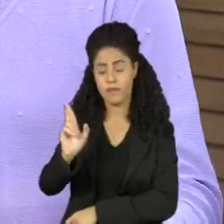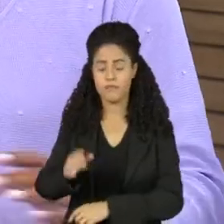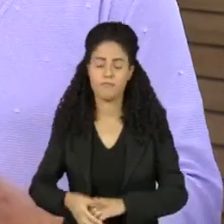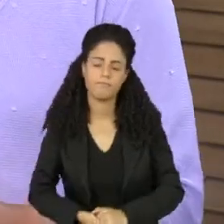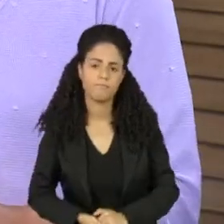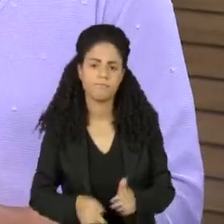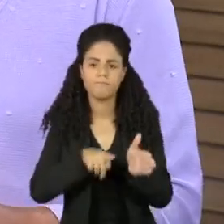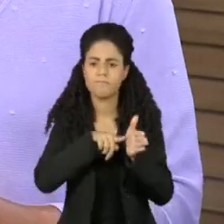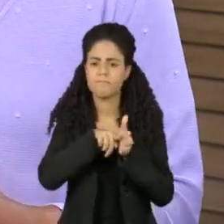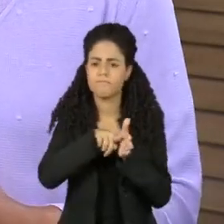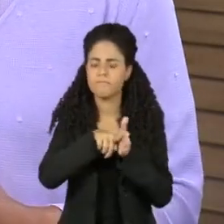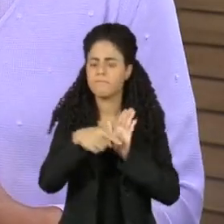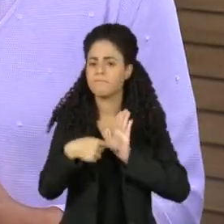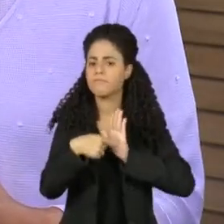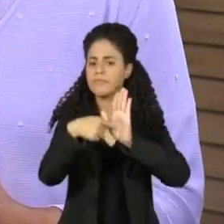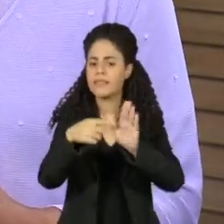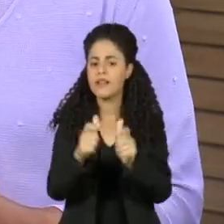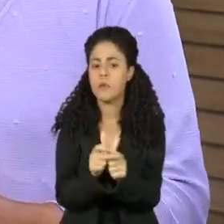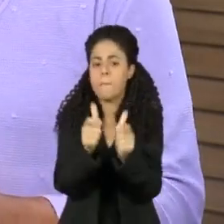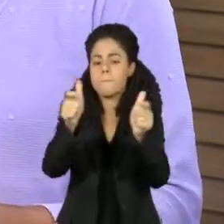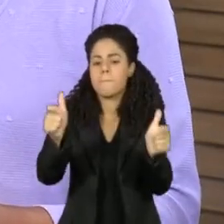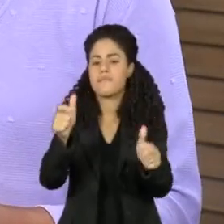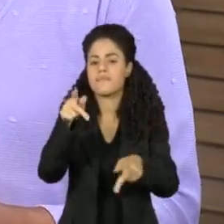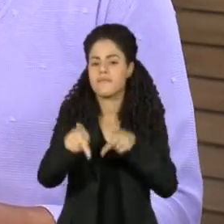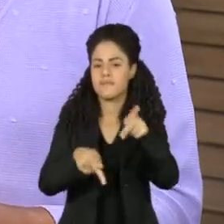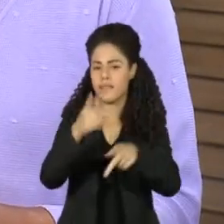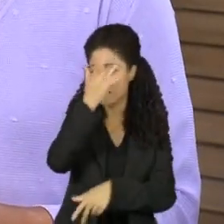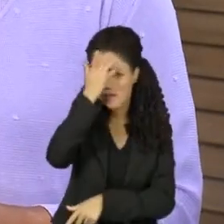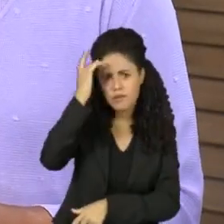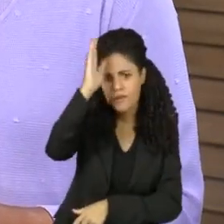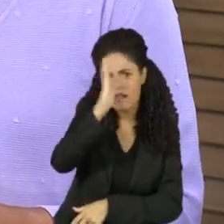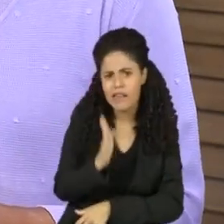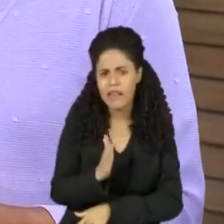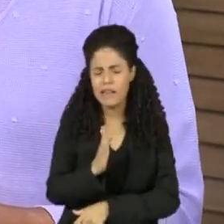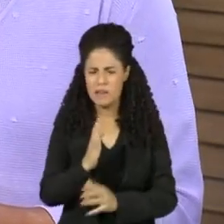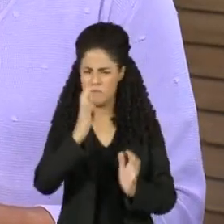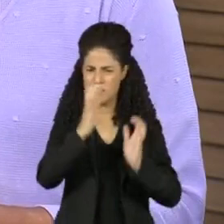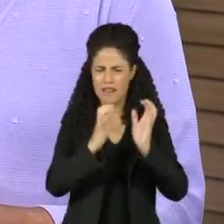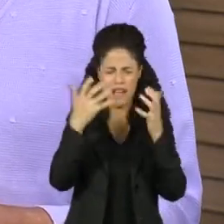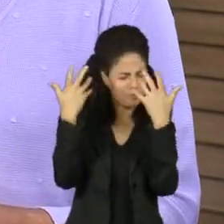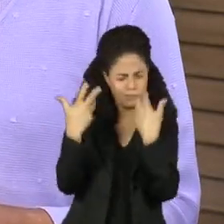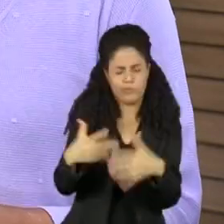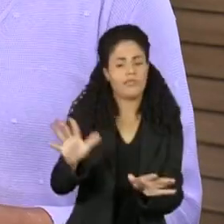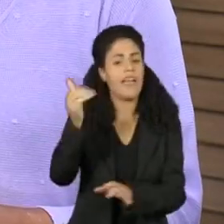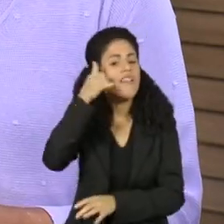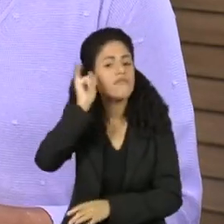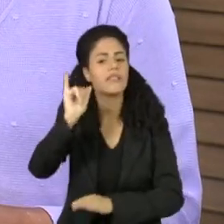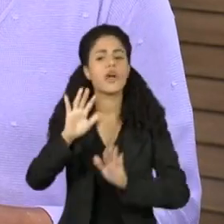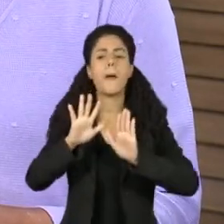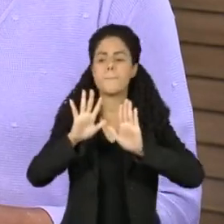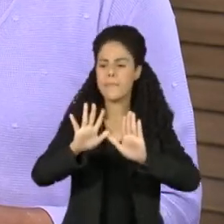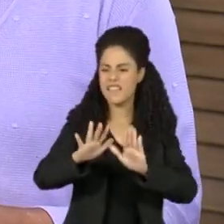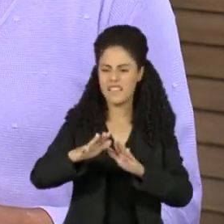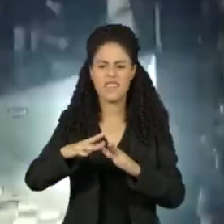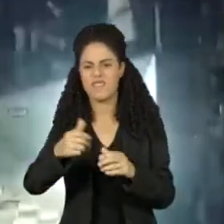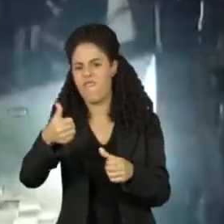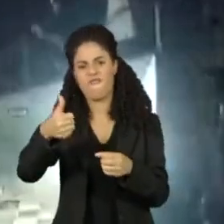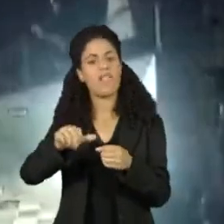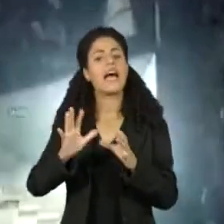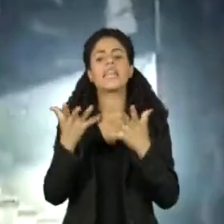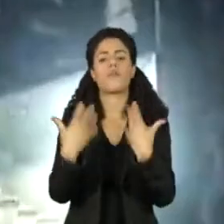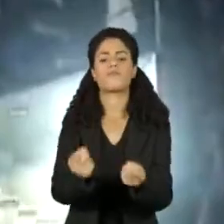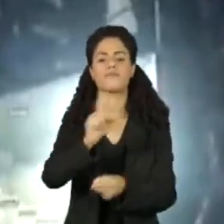Uma pesquisa mostra que a maioria dos brasileiros acha que brigar não vale a pena, mas reage se houver agressão.